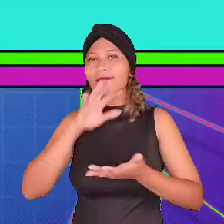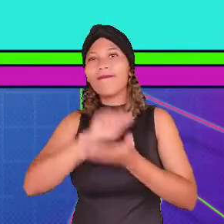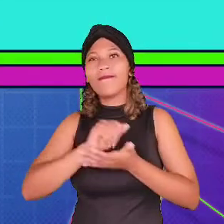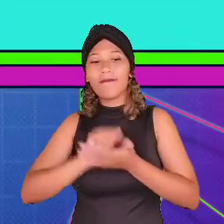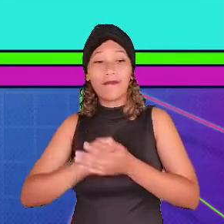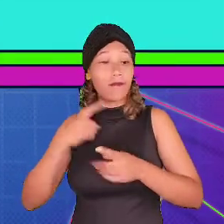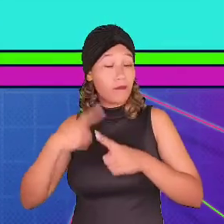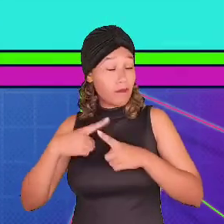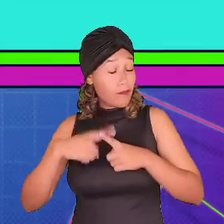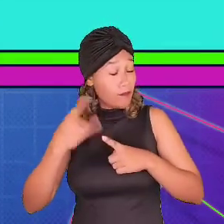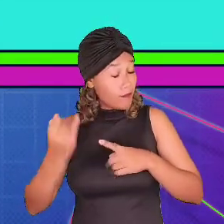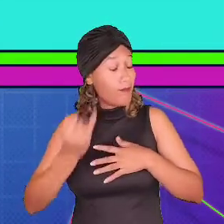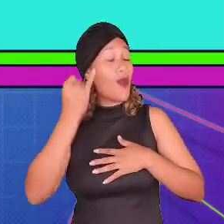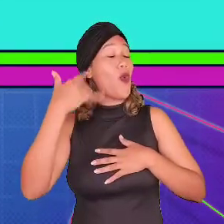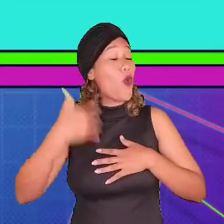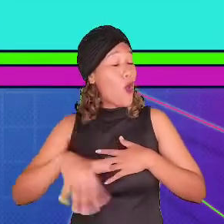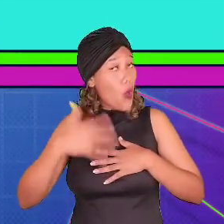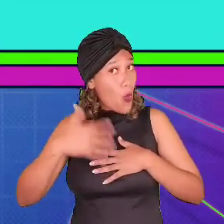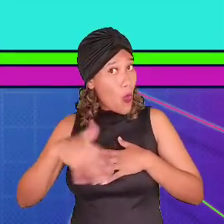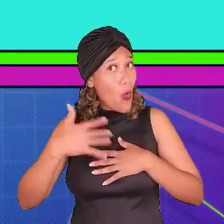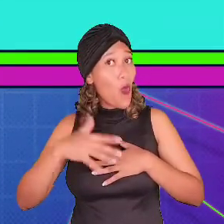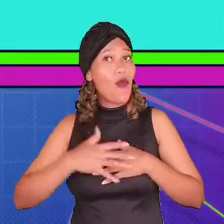eles são importantes para o seu jogo.